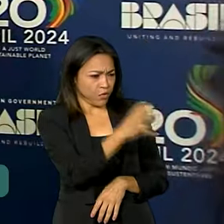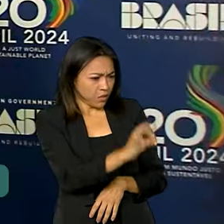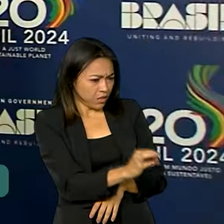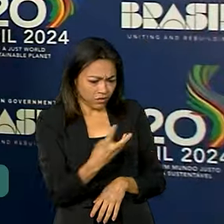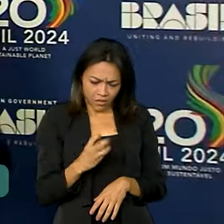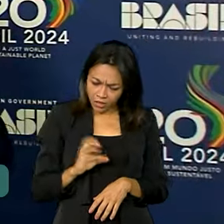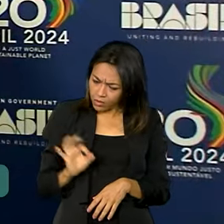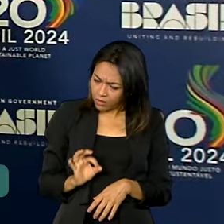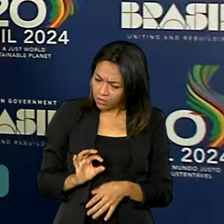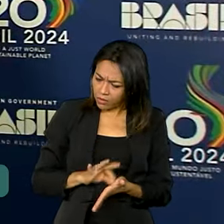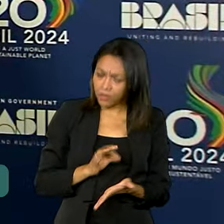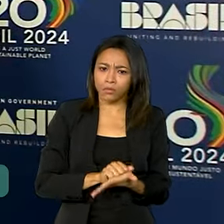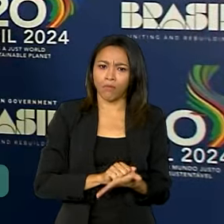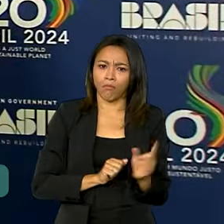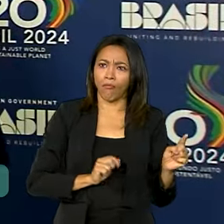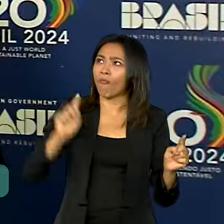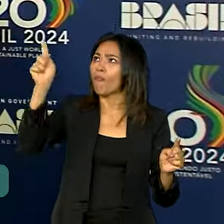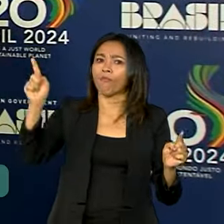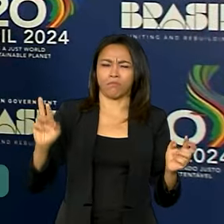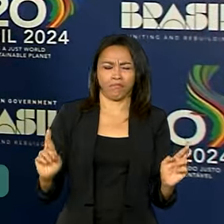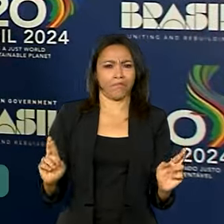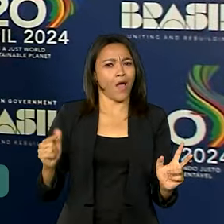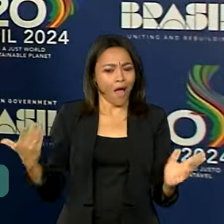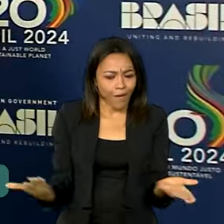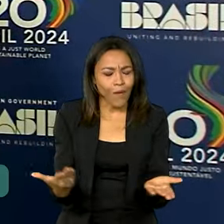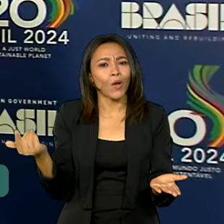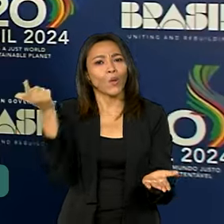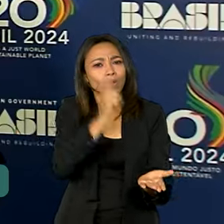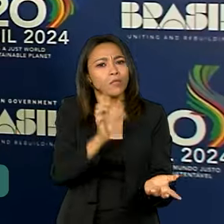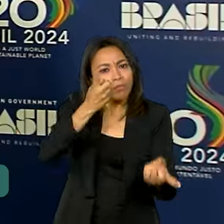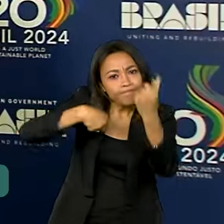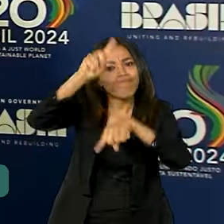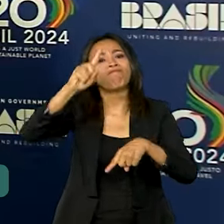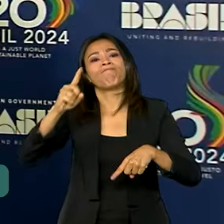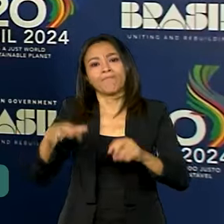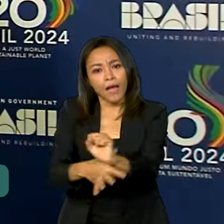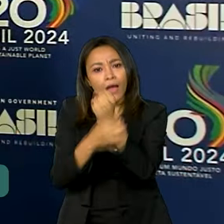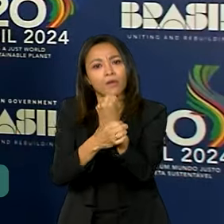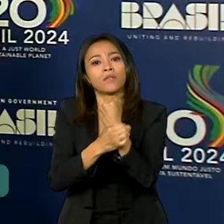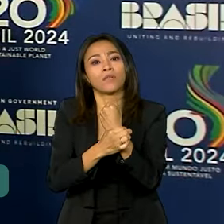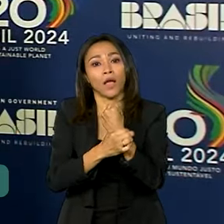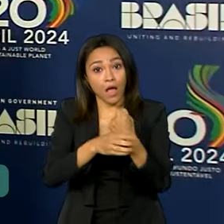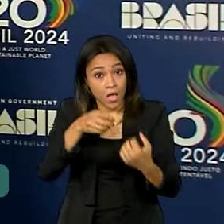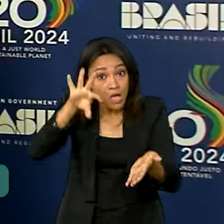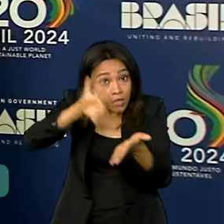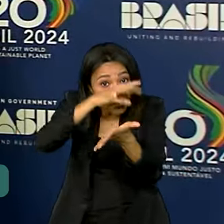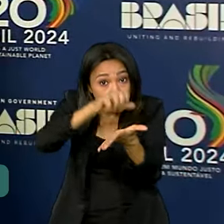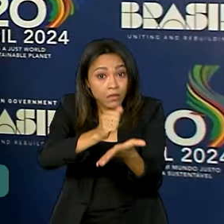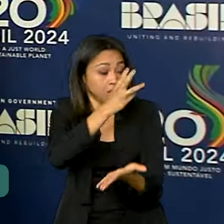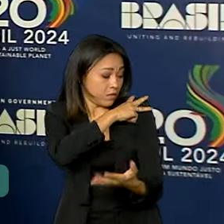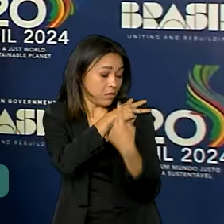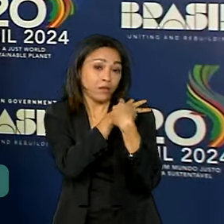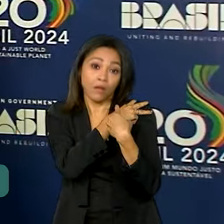30%, gente. Então, nós saltamos, demos um salto importante para garantir que os alunos que estão regularmente matriculados no terceiro ano,